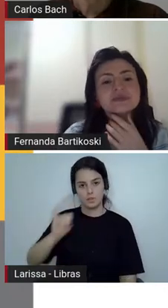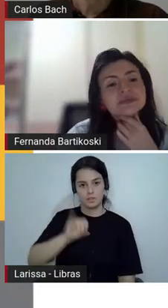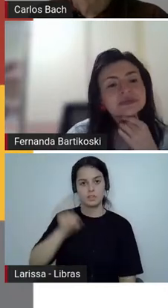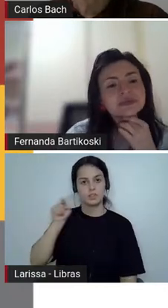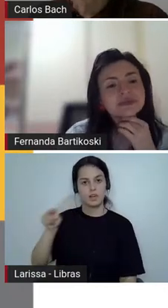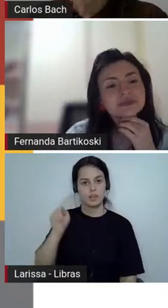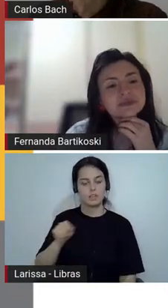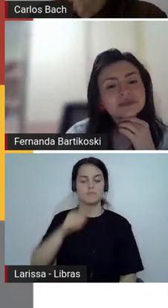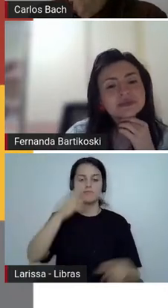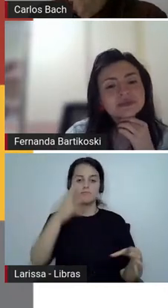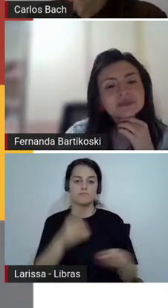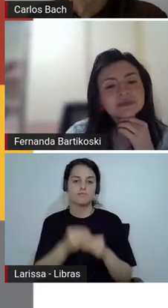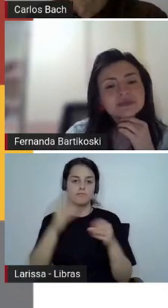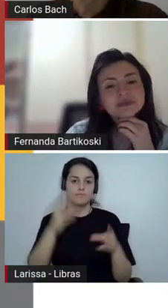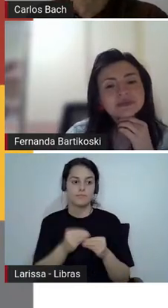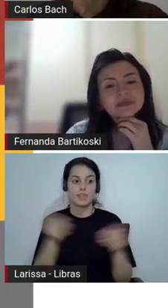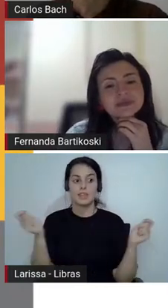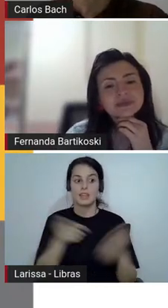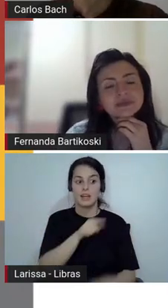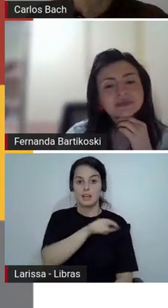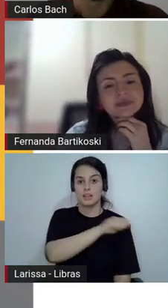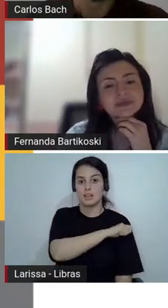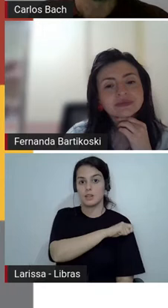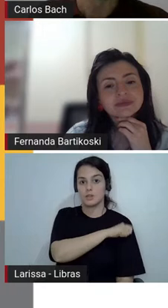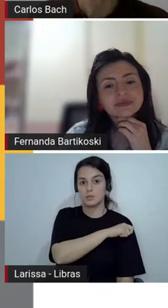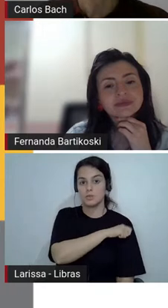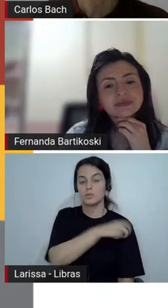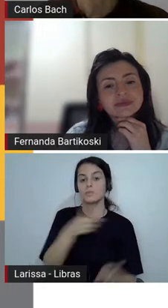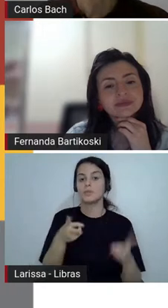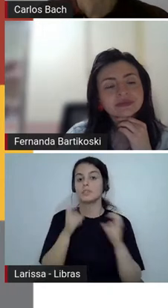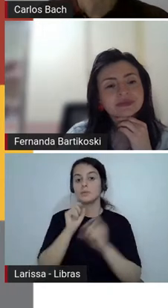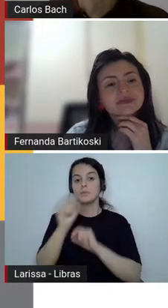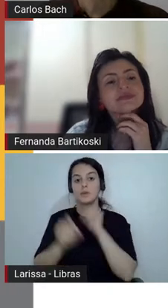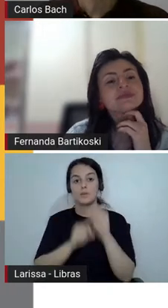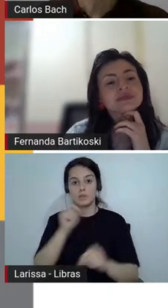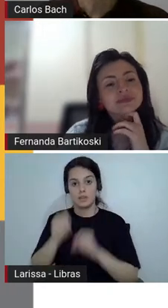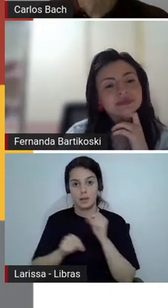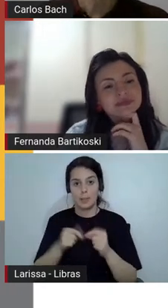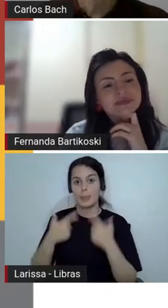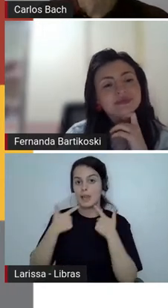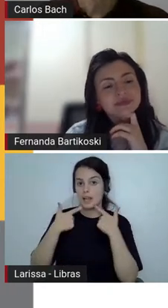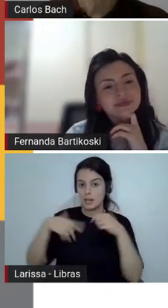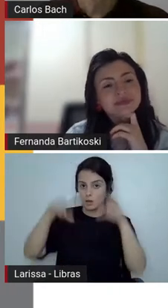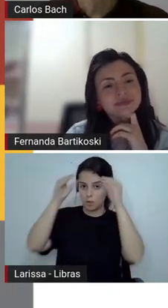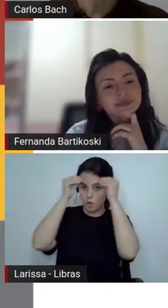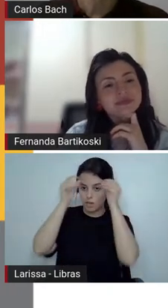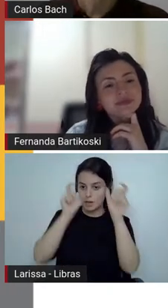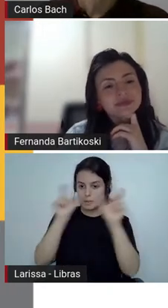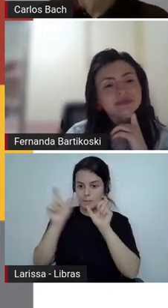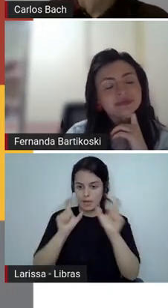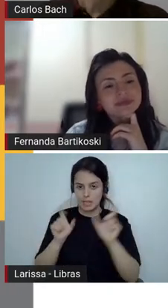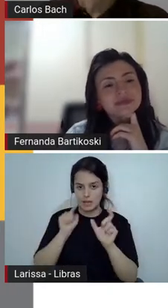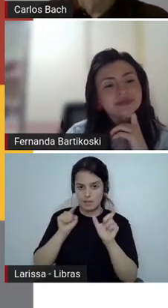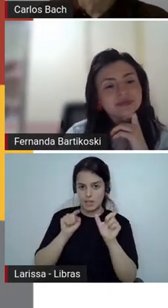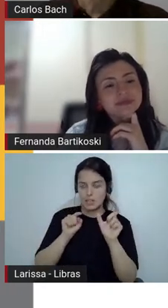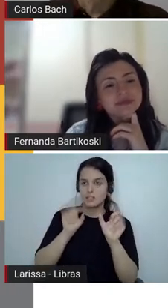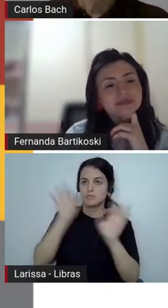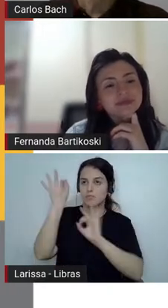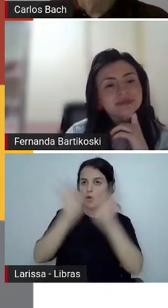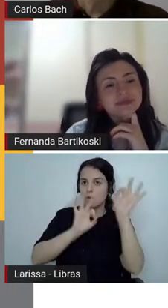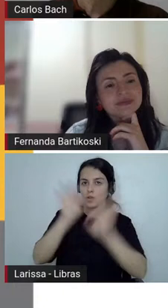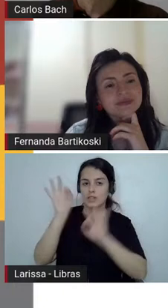possibilitando que o estudante perceba que é o trabalho estético com a linguagem que caracteriza o texto literário e